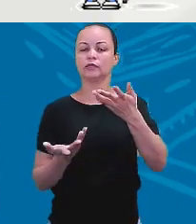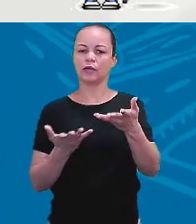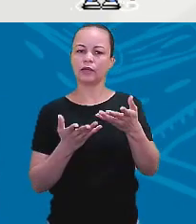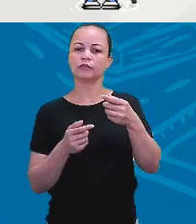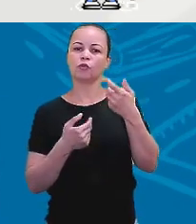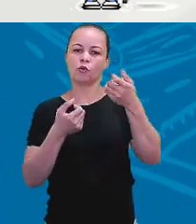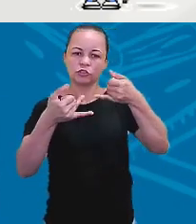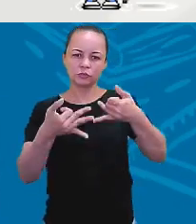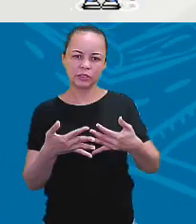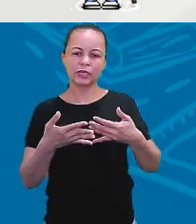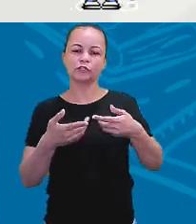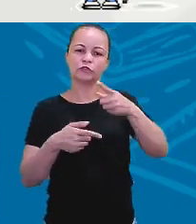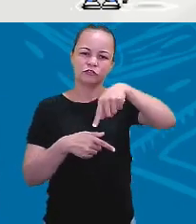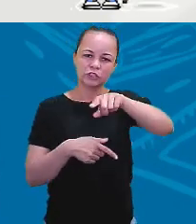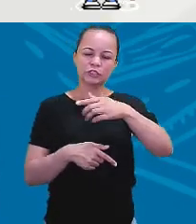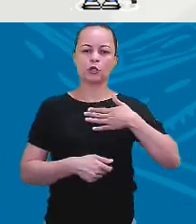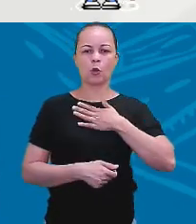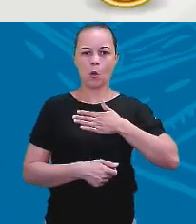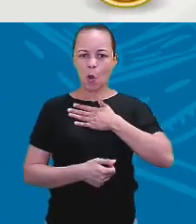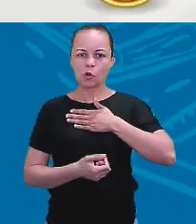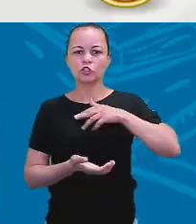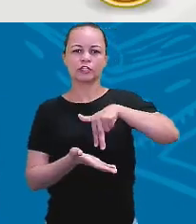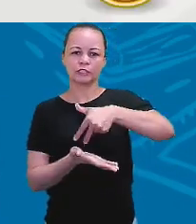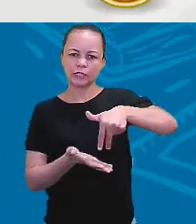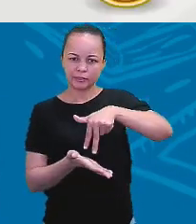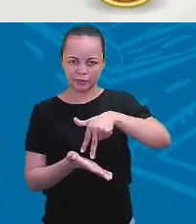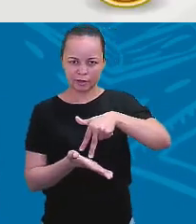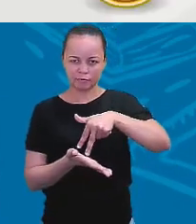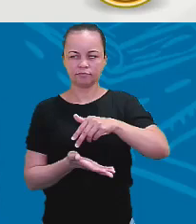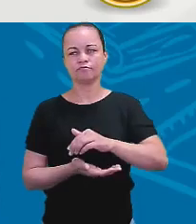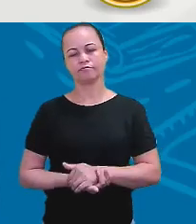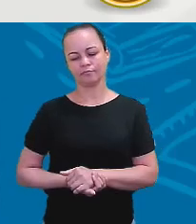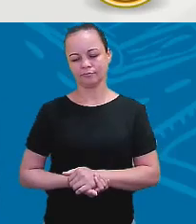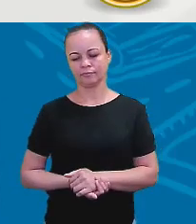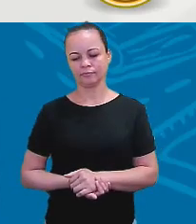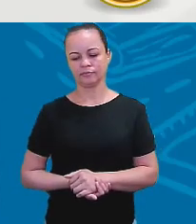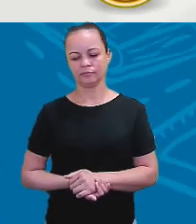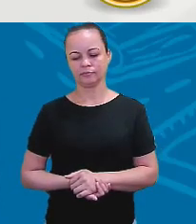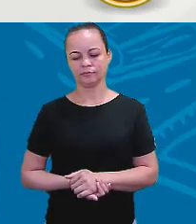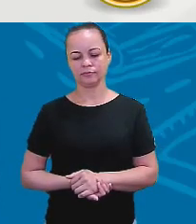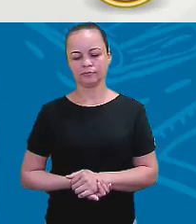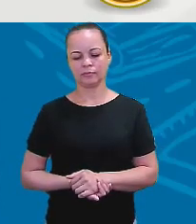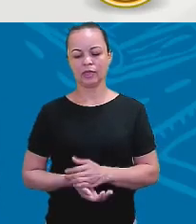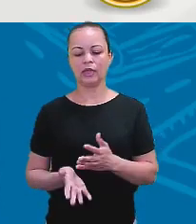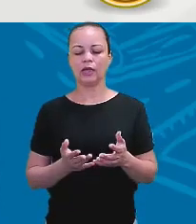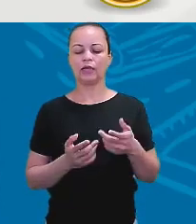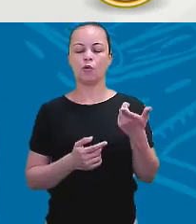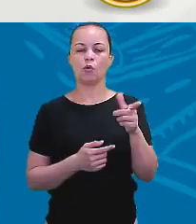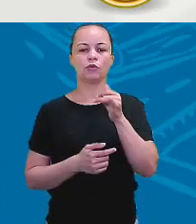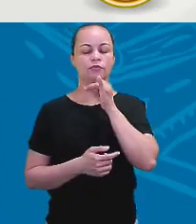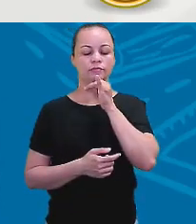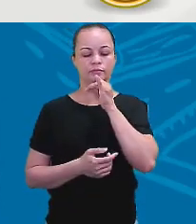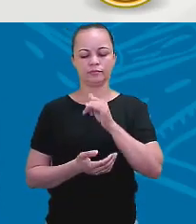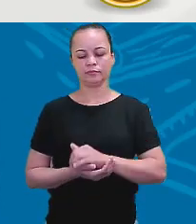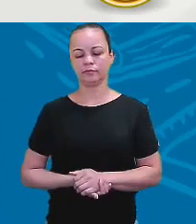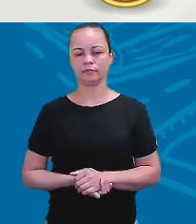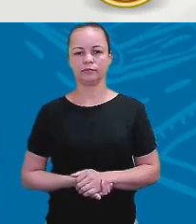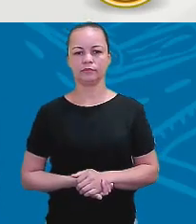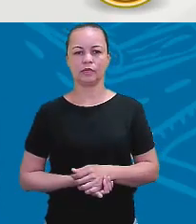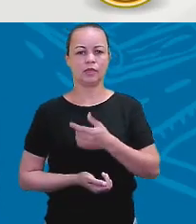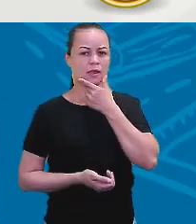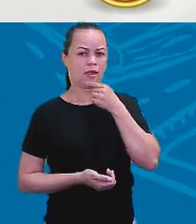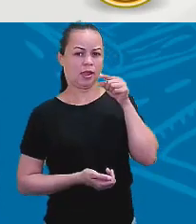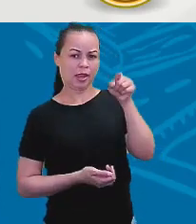dançar. Não gosta? Bem, outro exemplo. He likes to dance. Ele gosta de